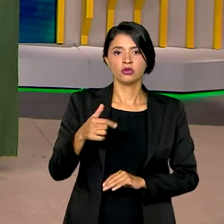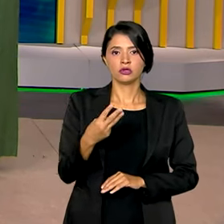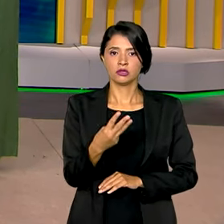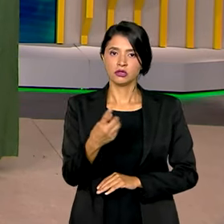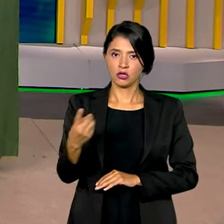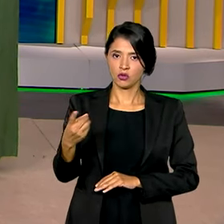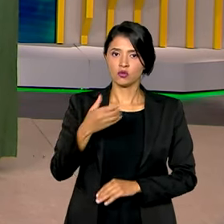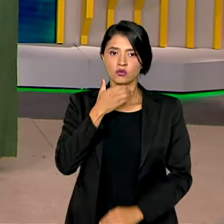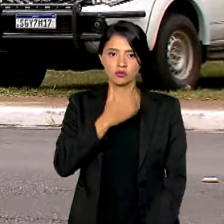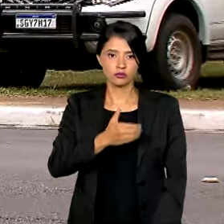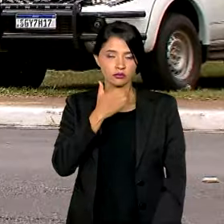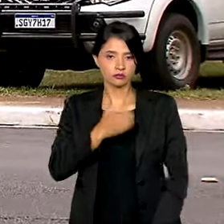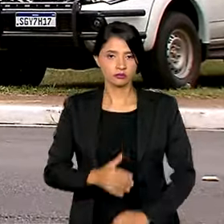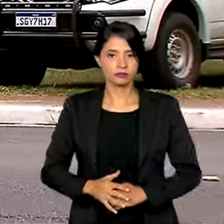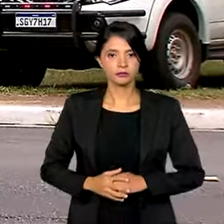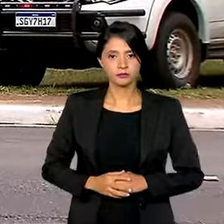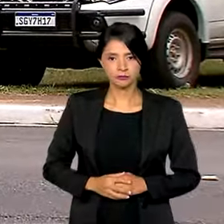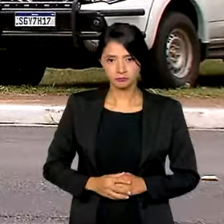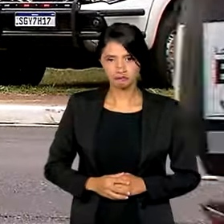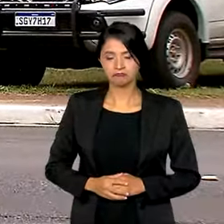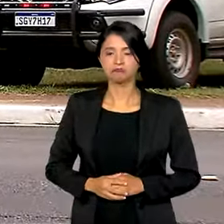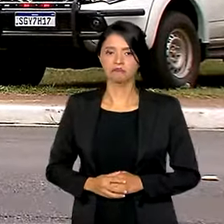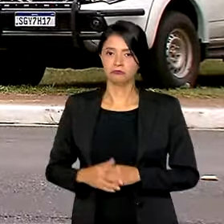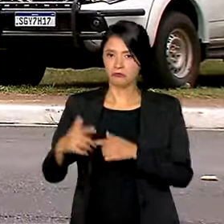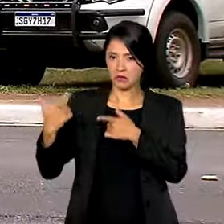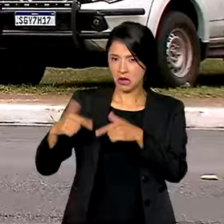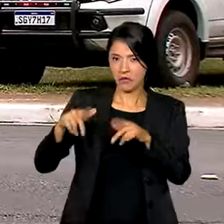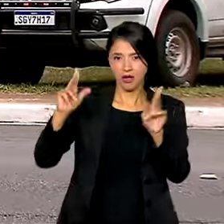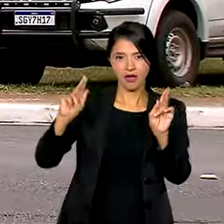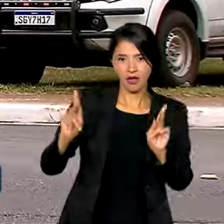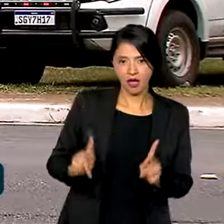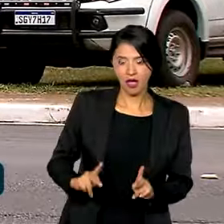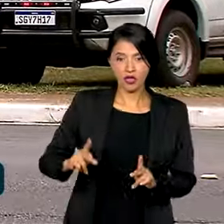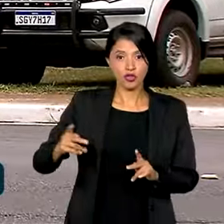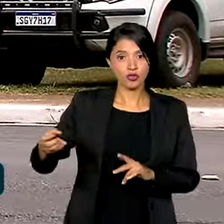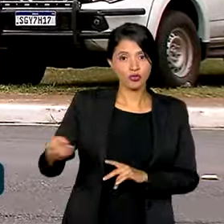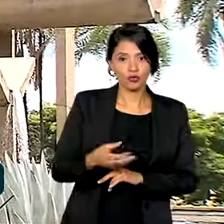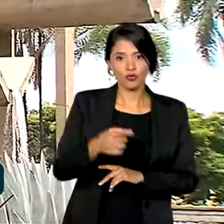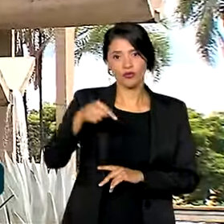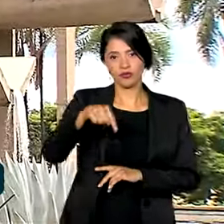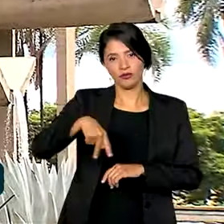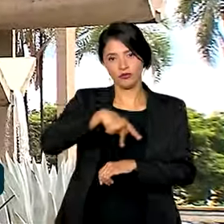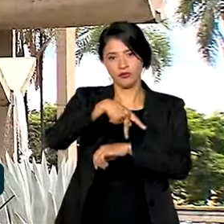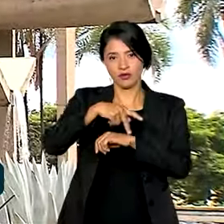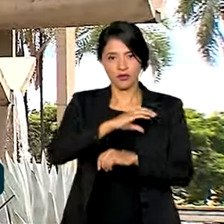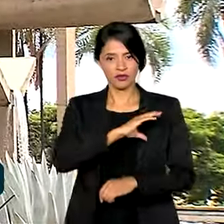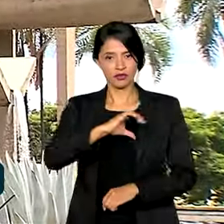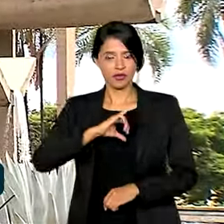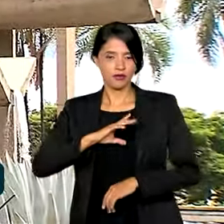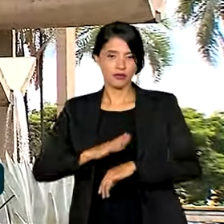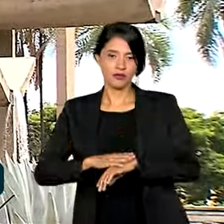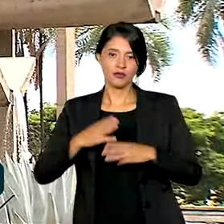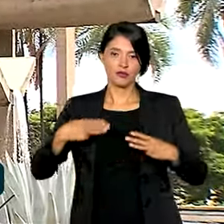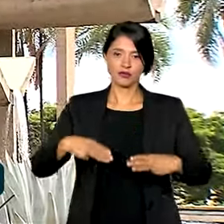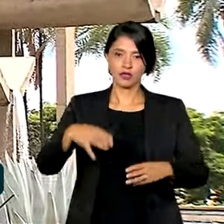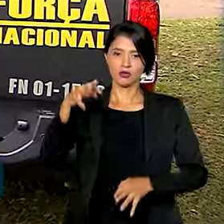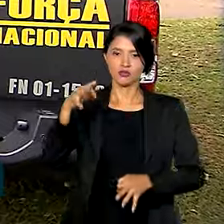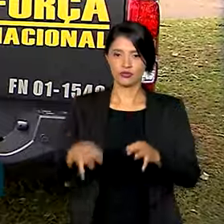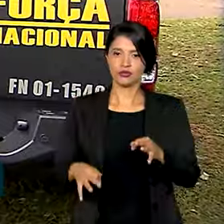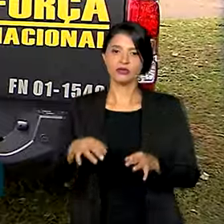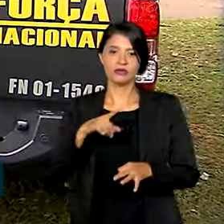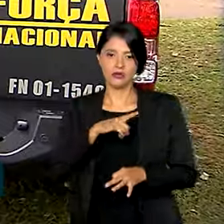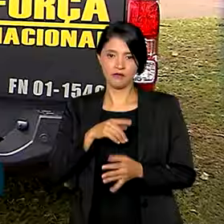de dezembro. A Operação Paz inédita no país, coordenada pelo Ministério da Justiça,